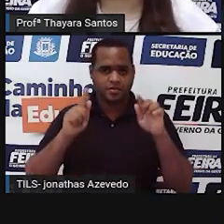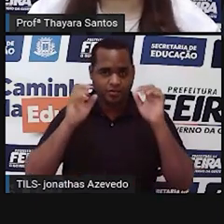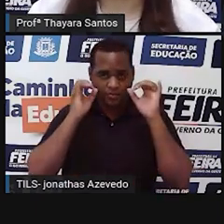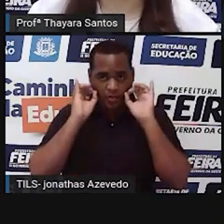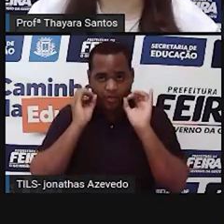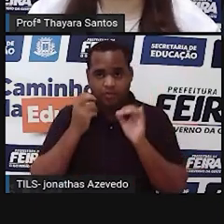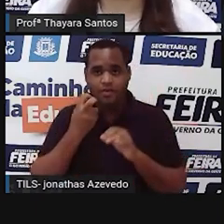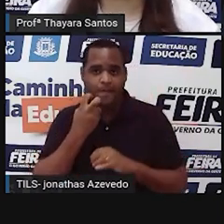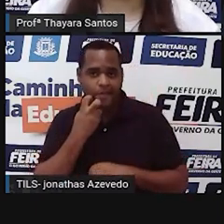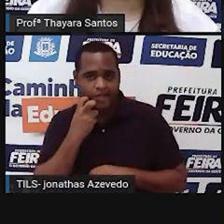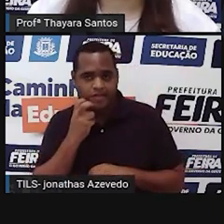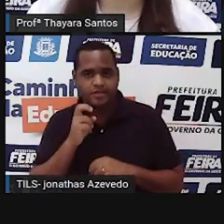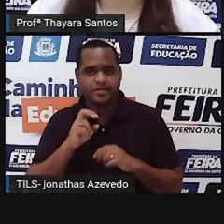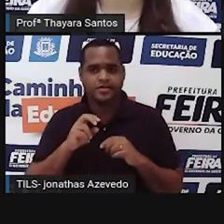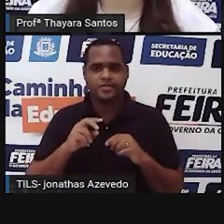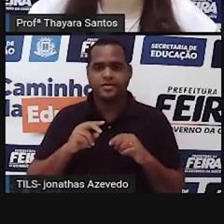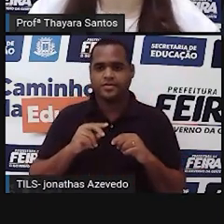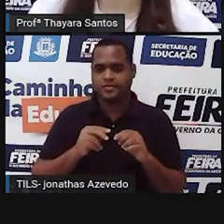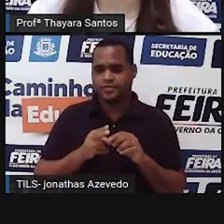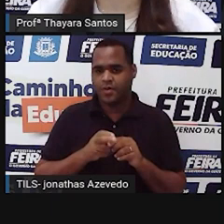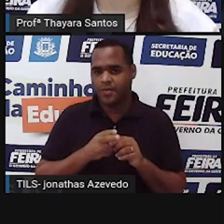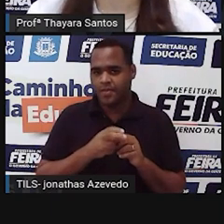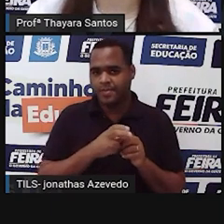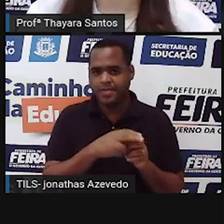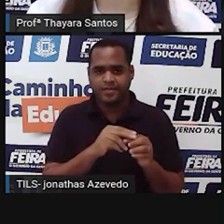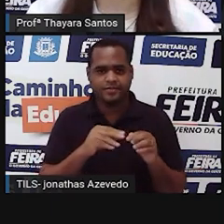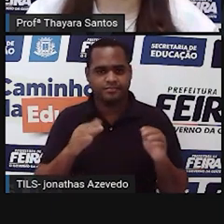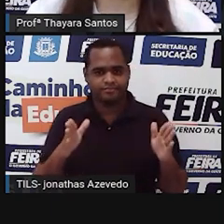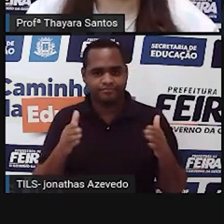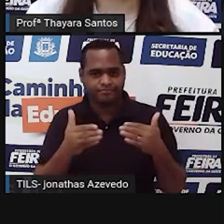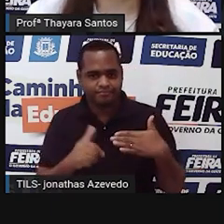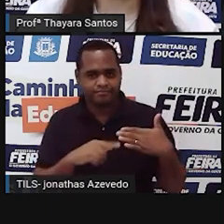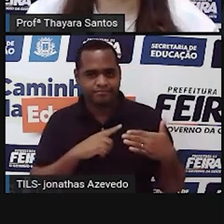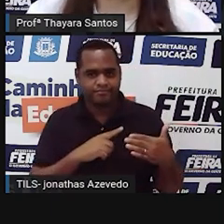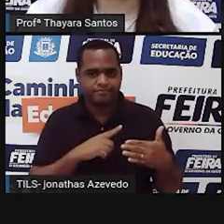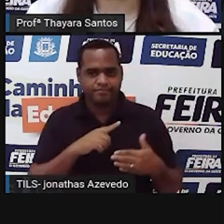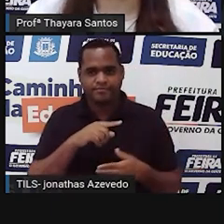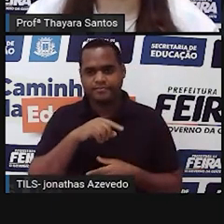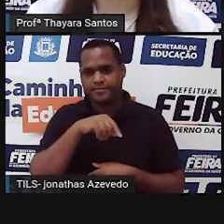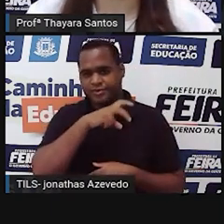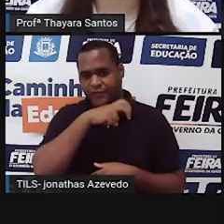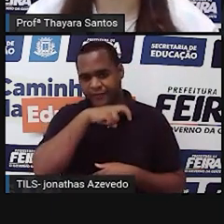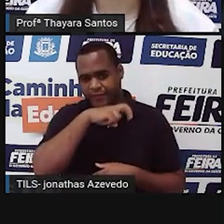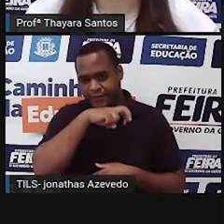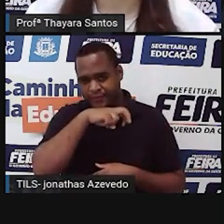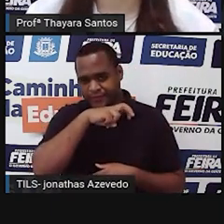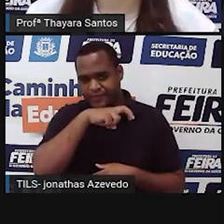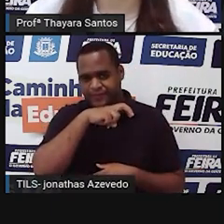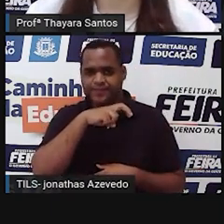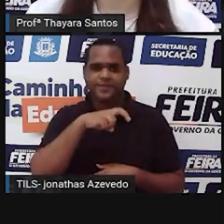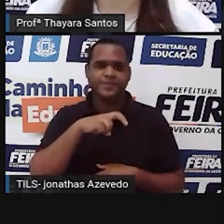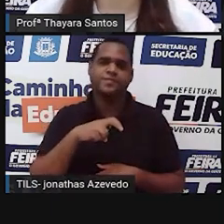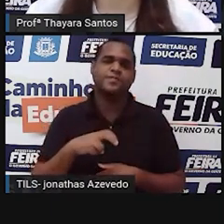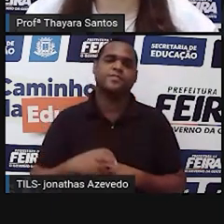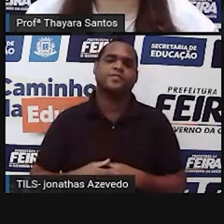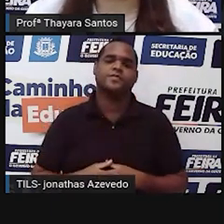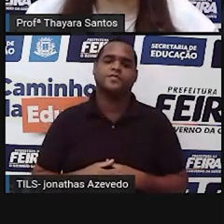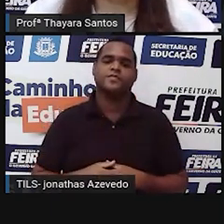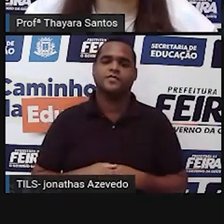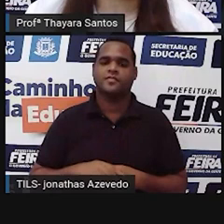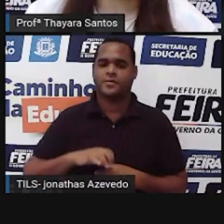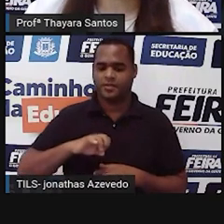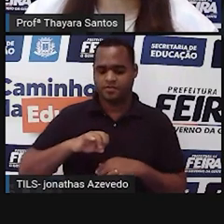Peixes, Aquários, Capricórnio, Sagitário, o Serpentário, que é o Ofiúcus, a constelação de